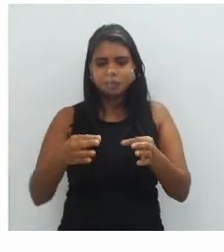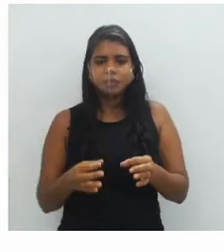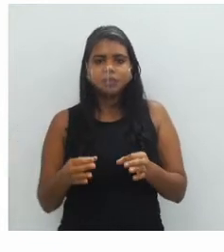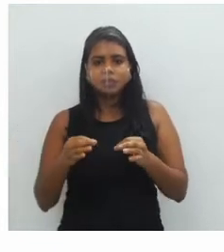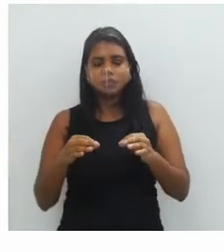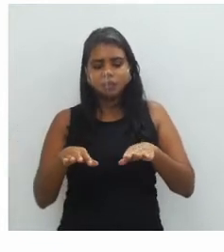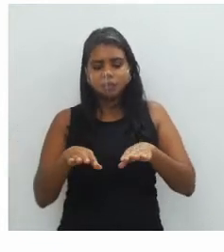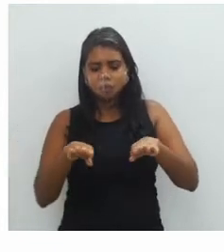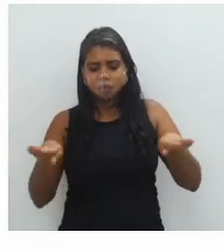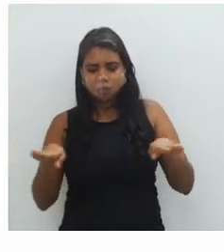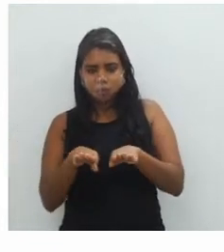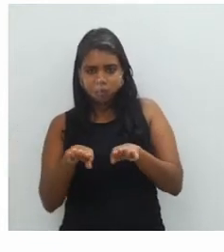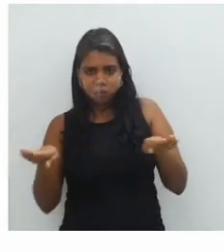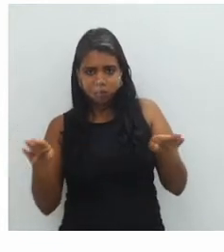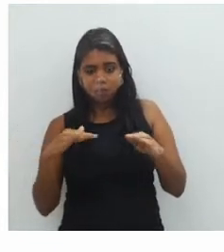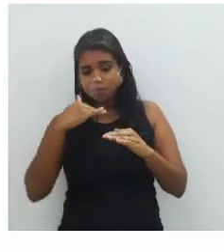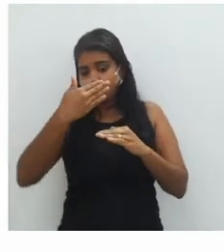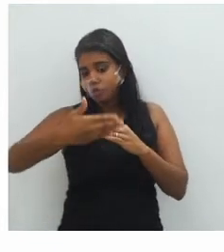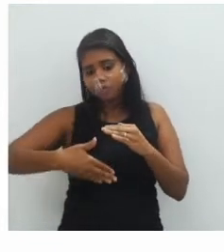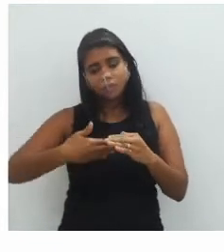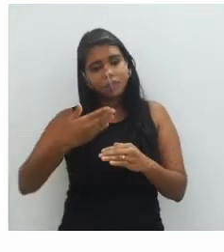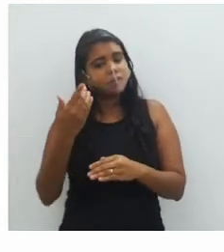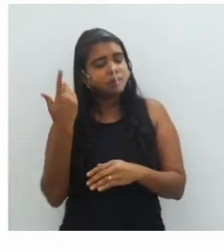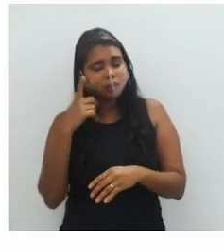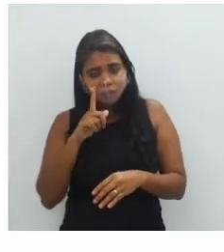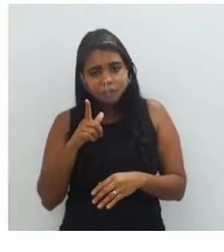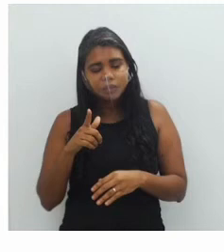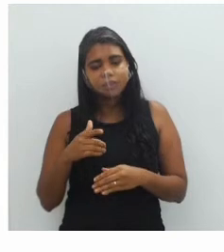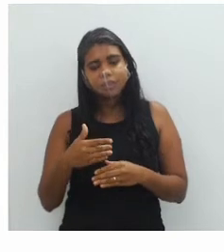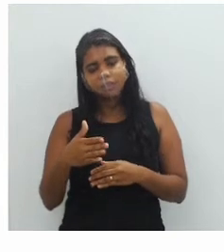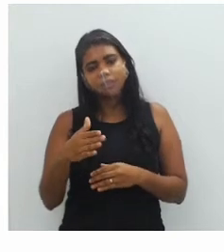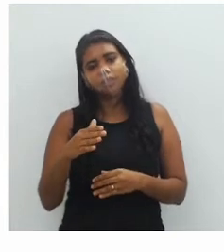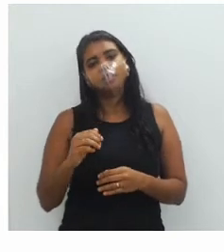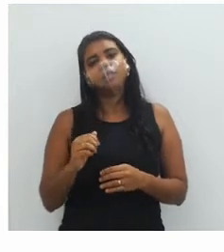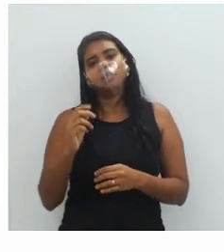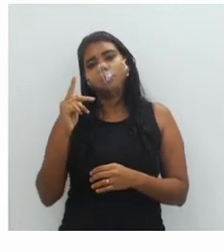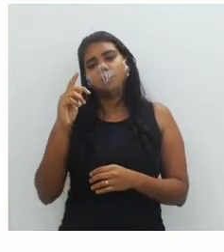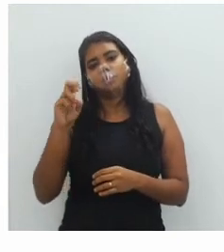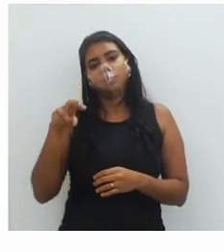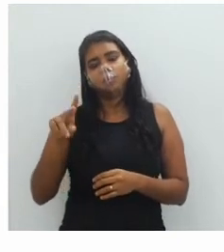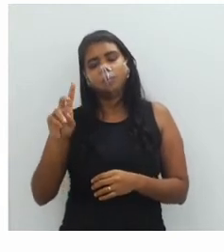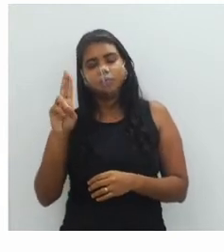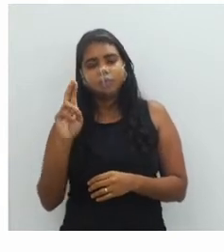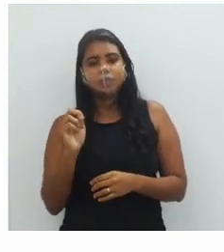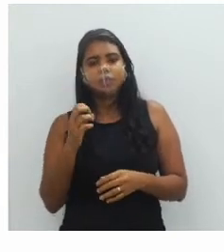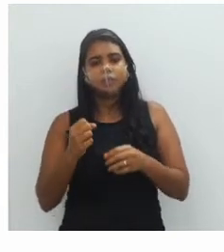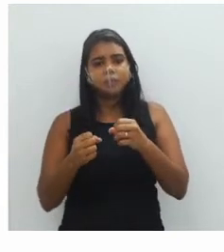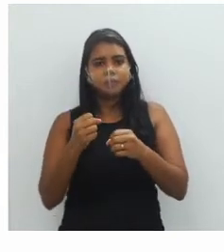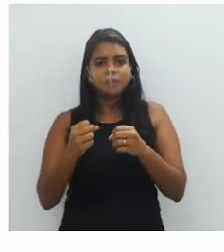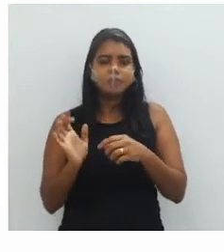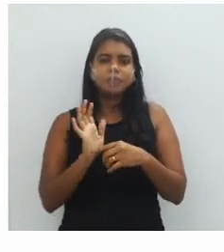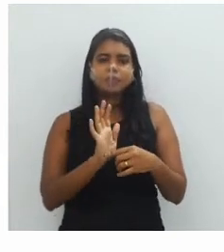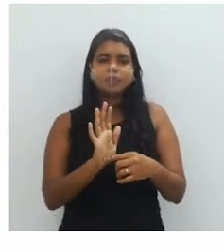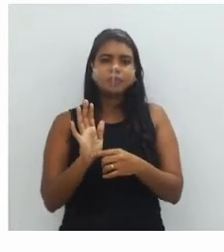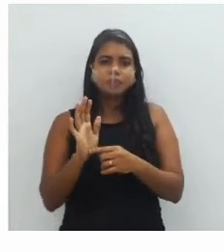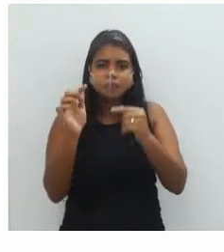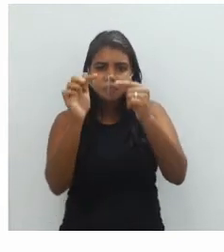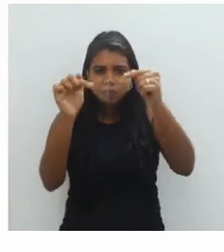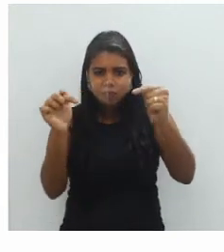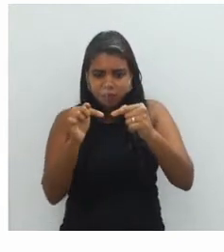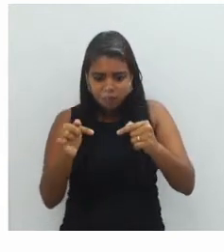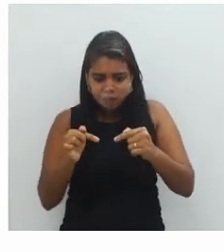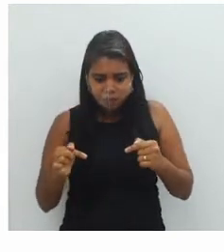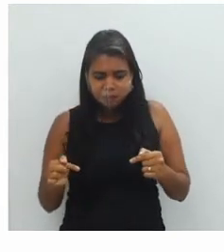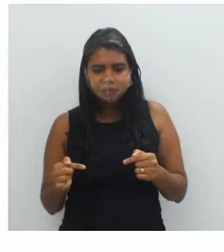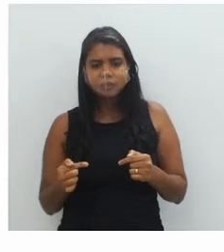solo. Se ele for lisinho demais, ele não tem aderência, então ele oferece risco. E aí os rasgos, né? Como são produzidos por